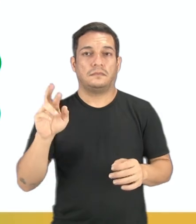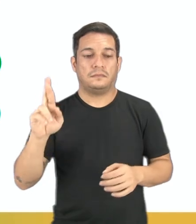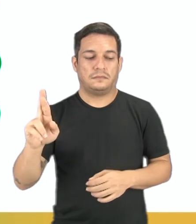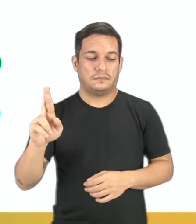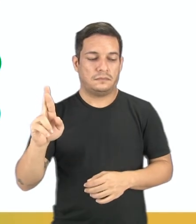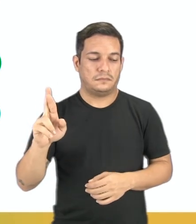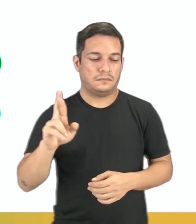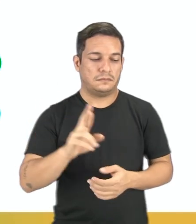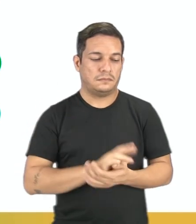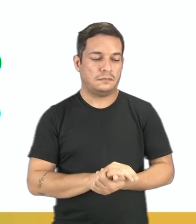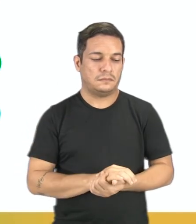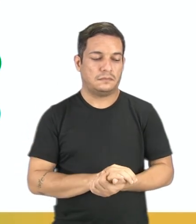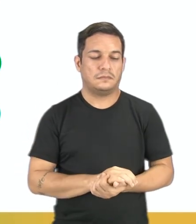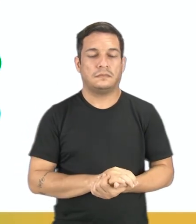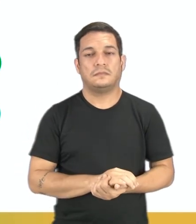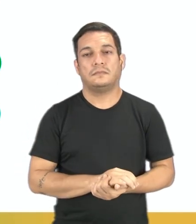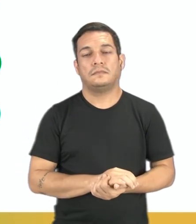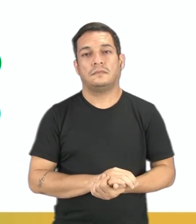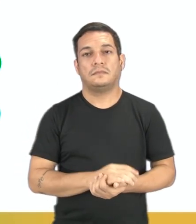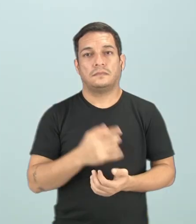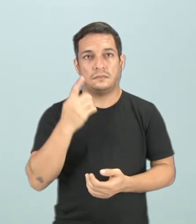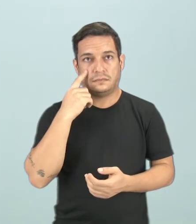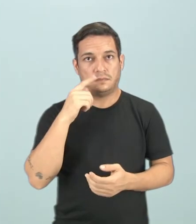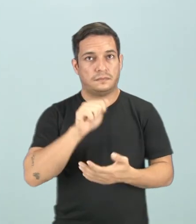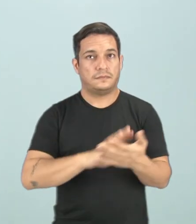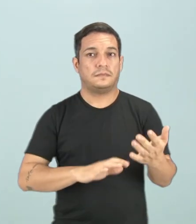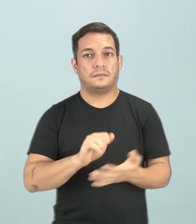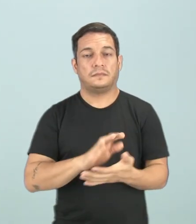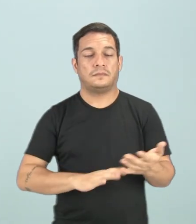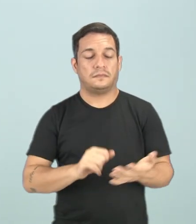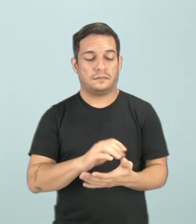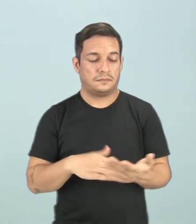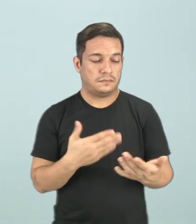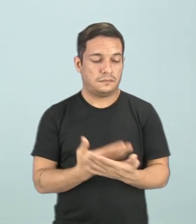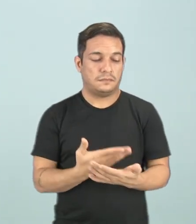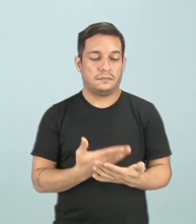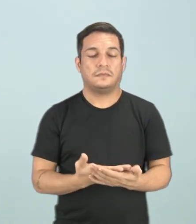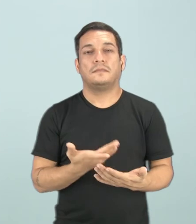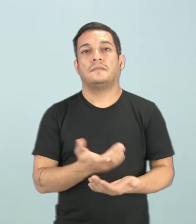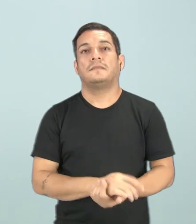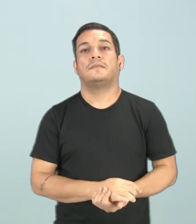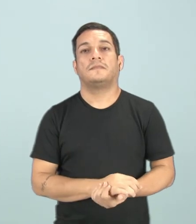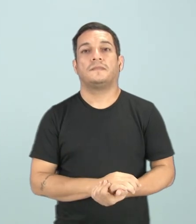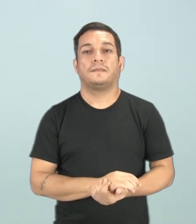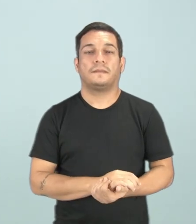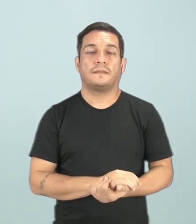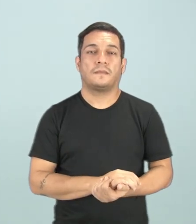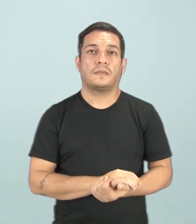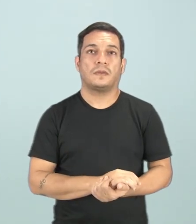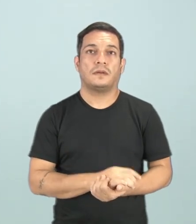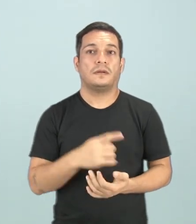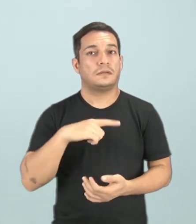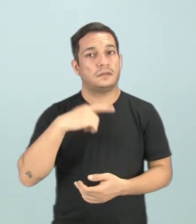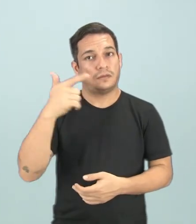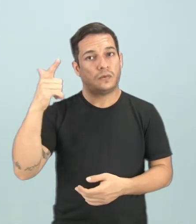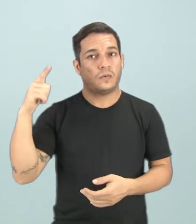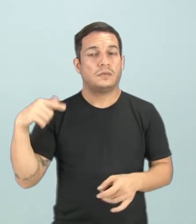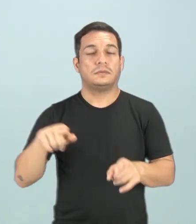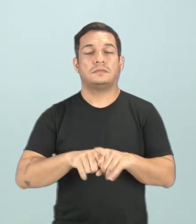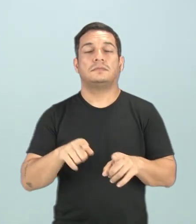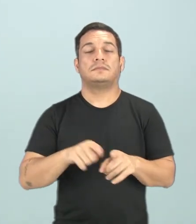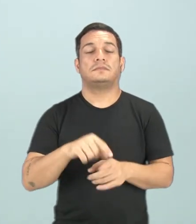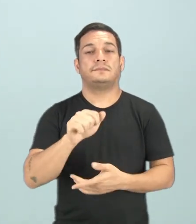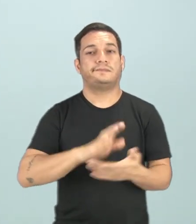a R. Gente, esse foi o exercitando dessa aula, né? Terá outras